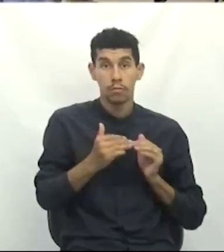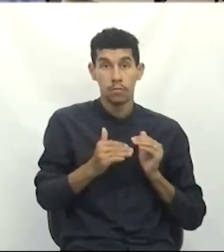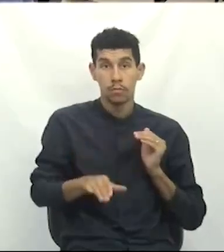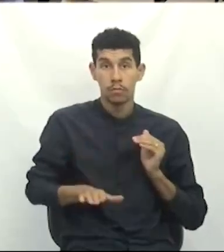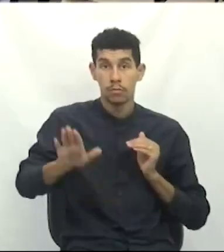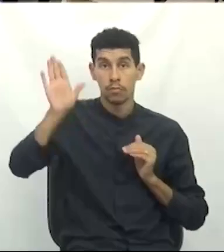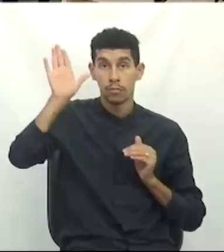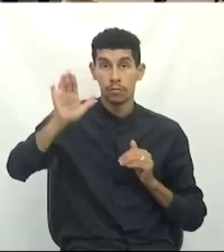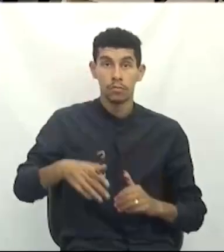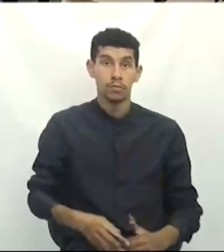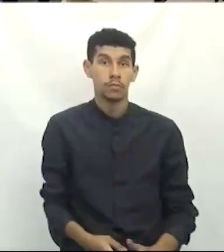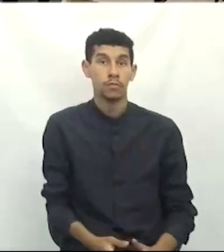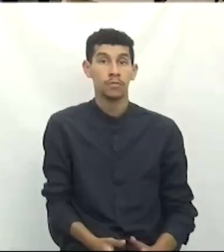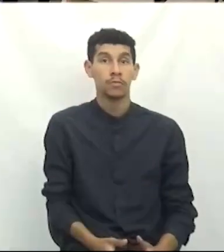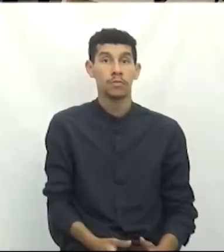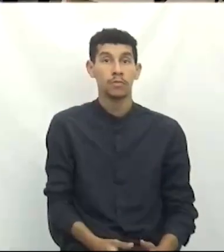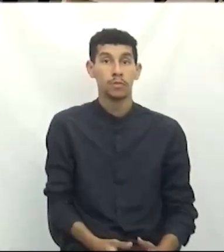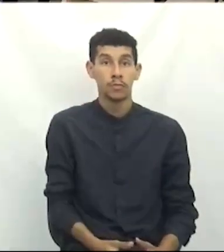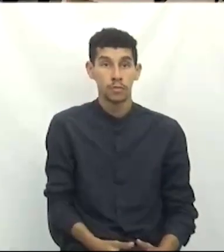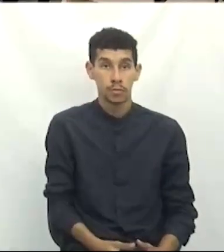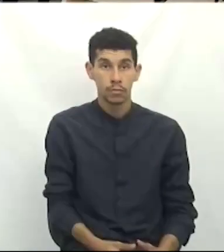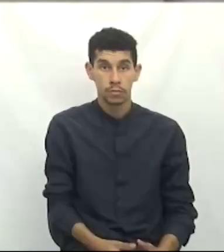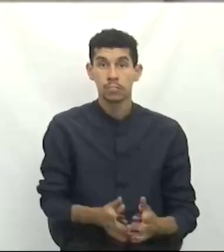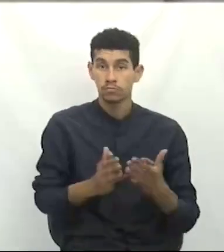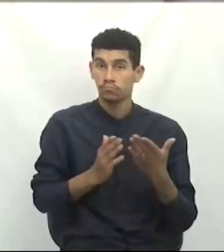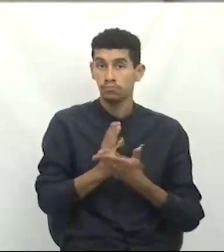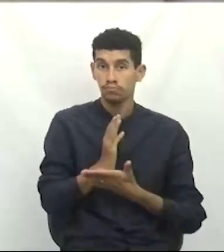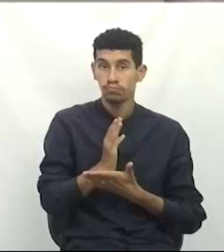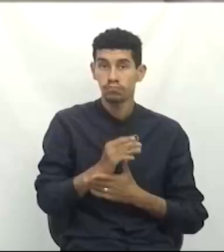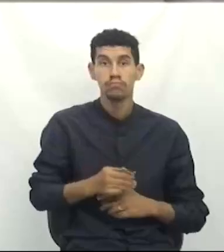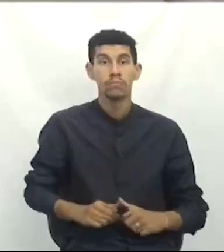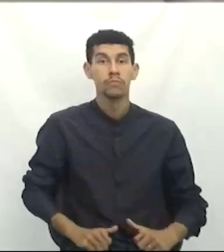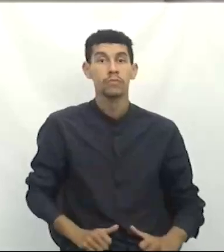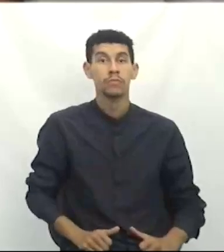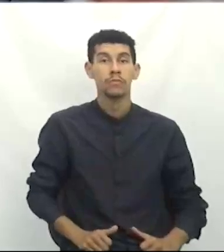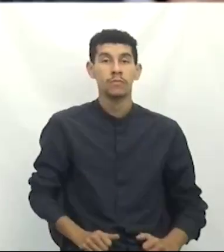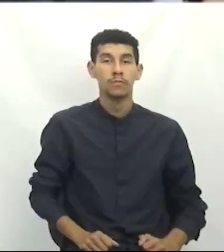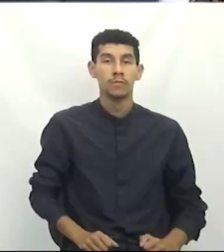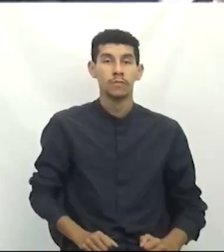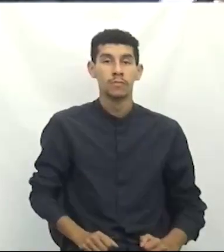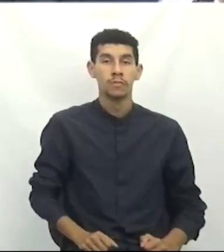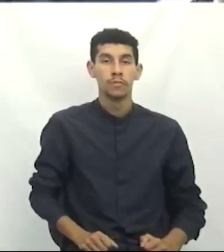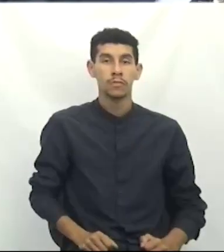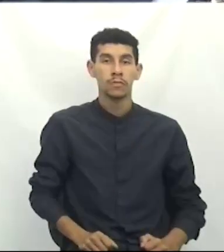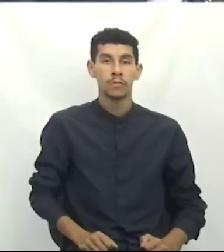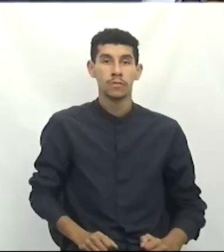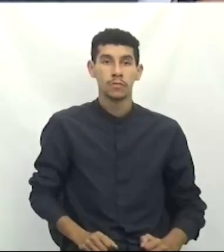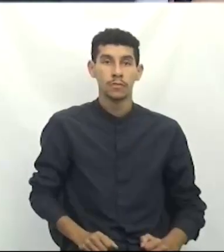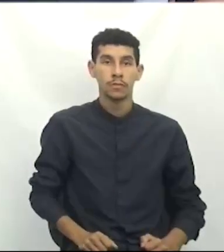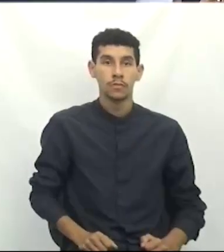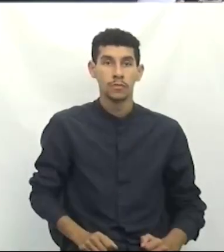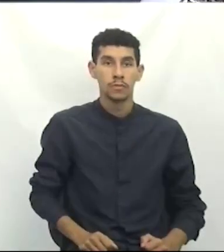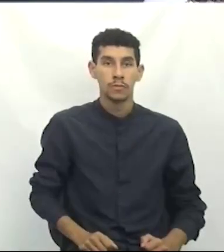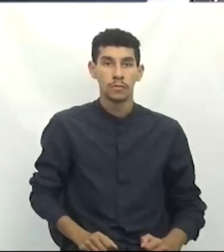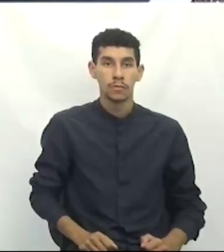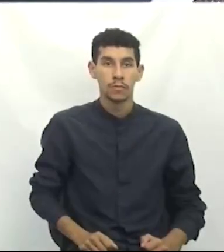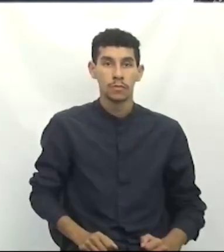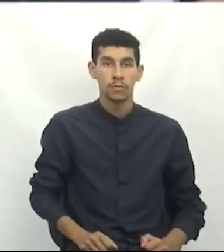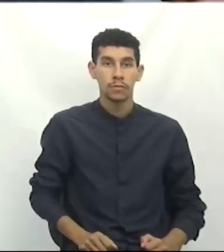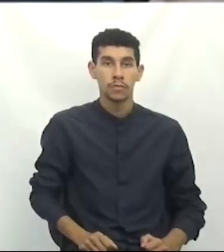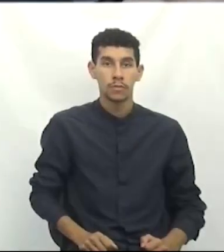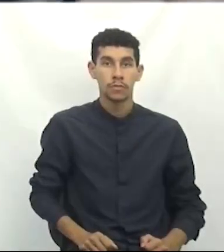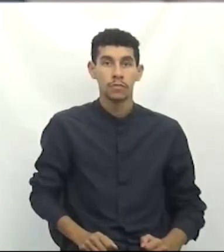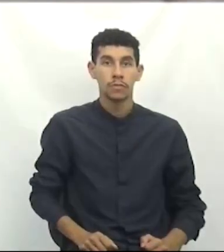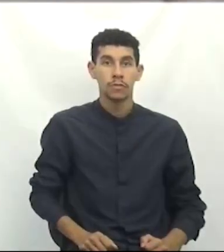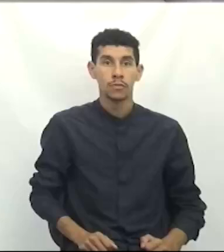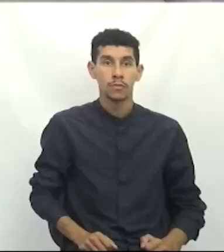Os favoráveis permaneçam como estão e os contrários se manifestem. Aprovado por unanimidade. Na inclusão da pauta. Deixa o seu microfone, por favor.